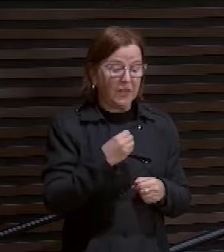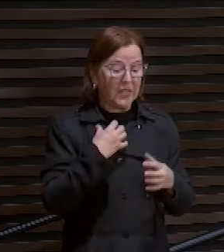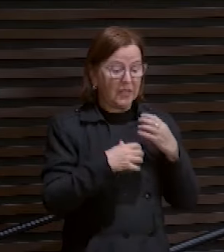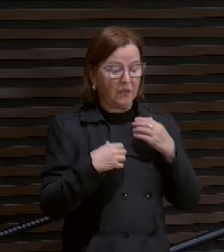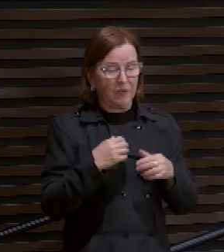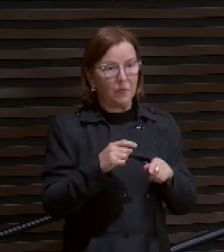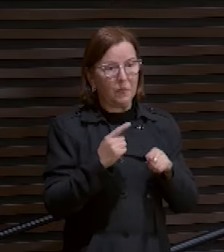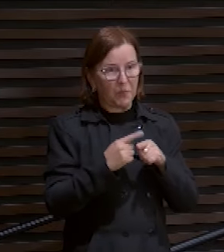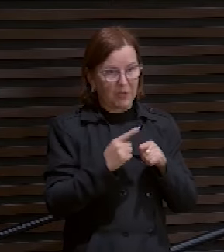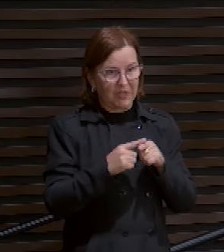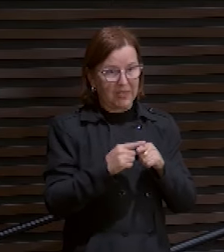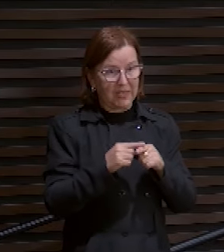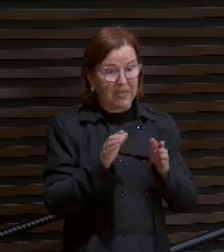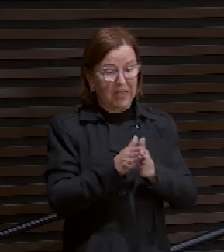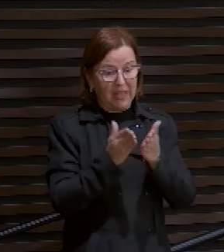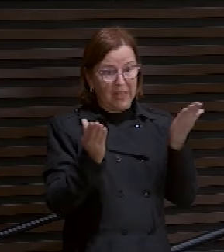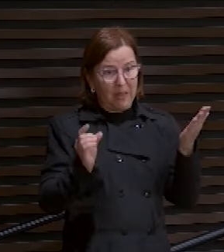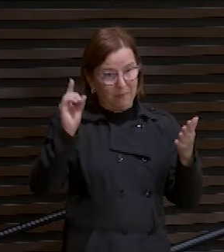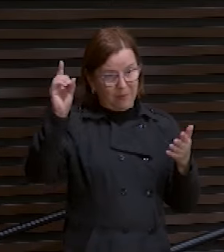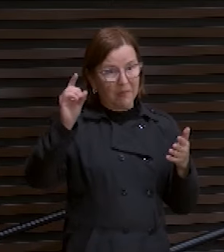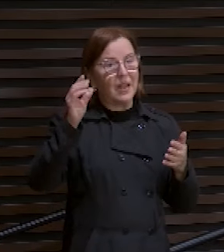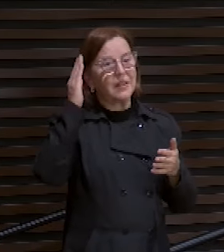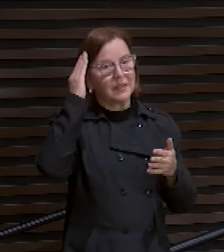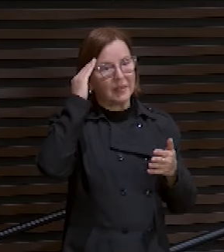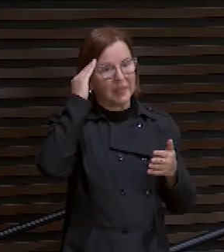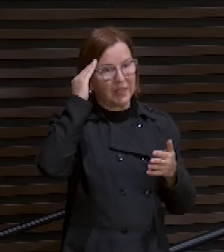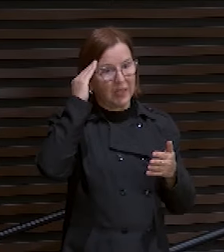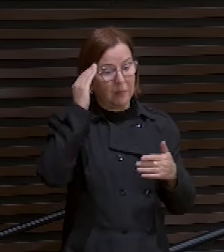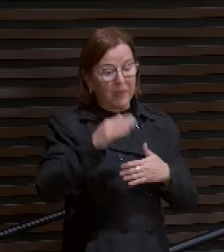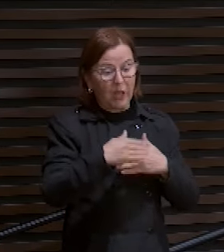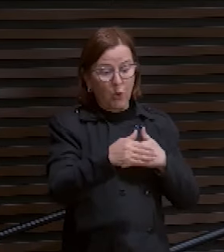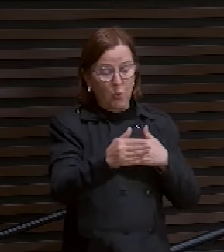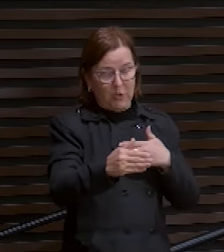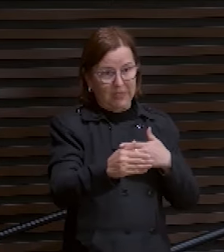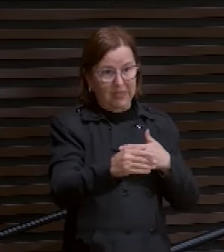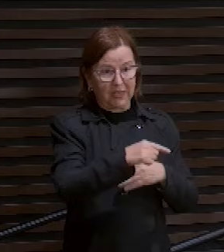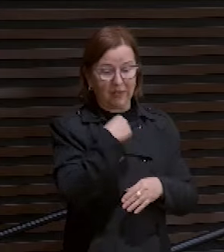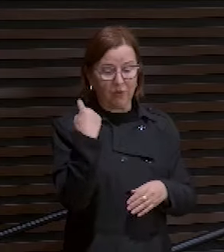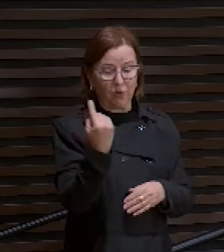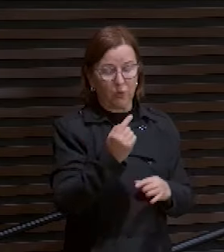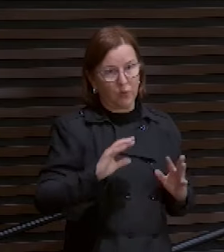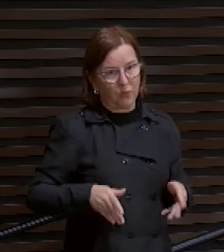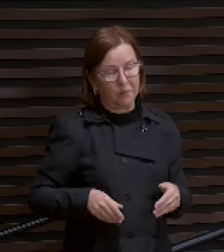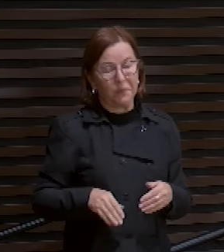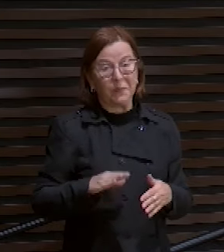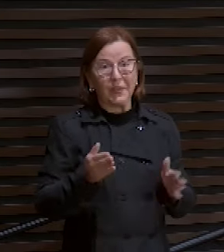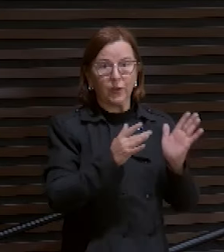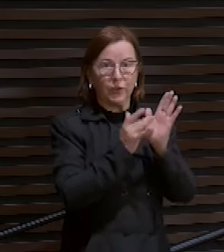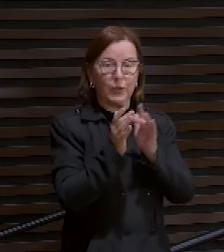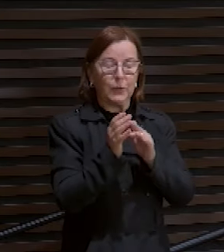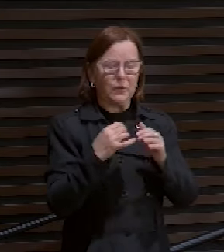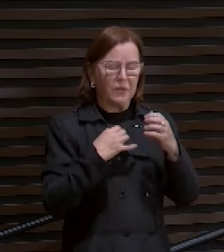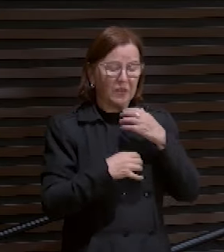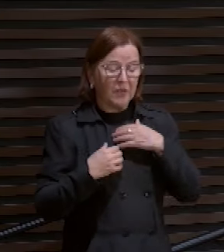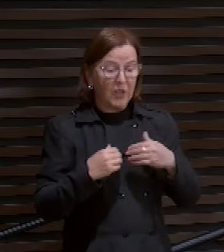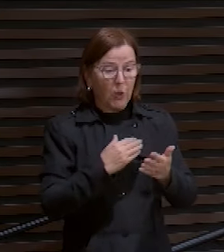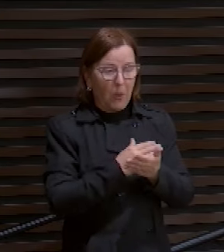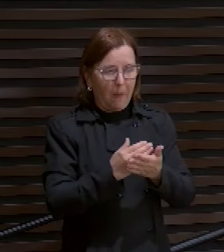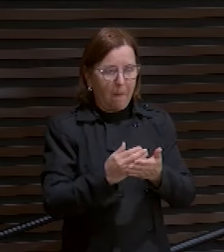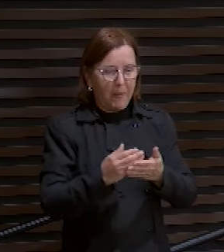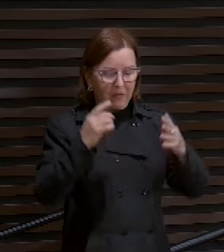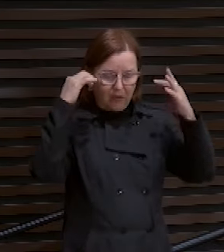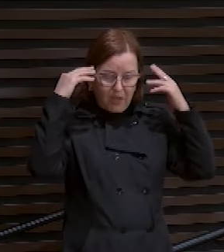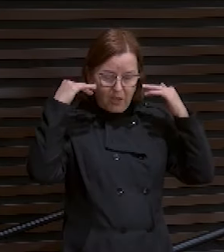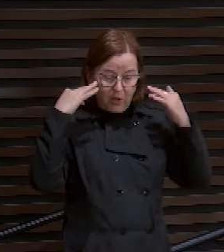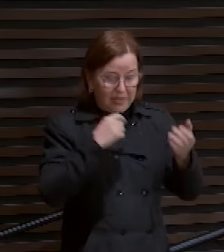sabe o efeito que isso pode causar no nosso corpo. Então, Jesus, ele estava em agonia e ele começou a transpirar